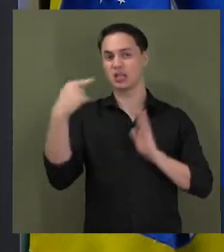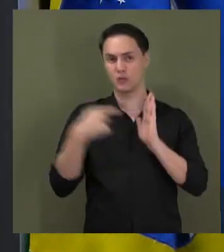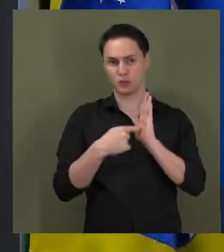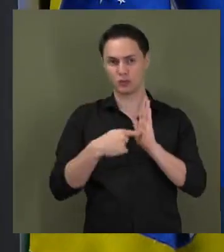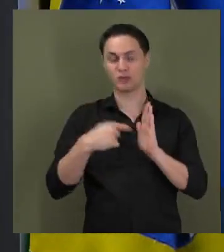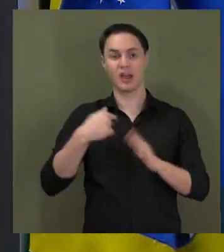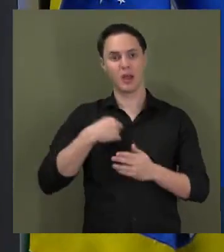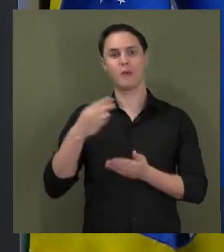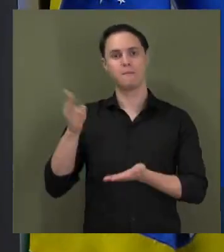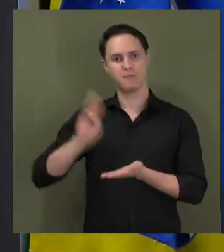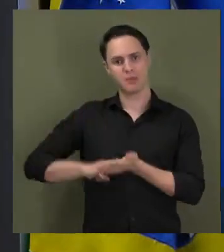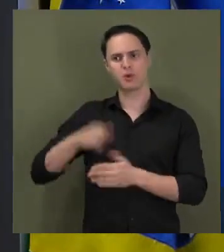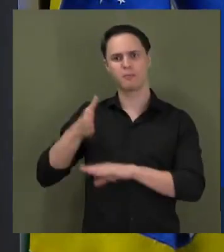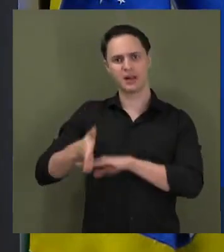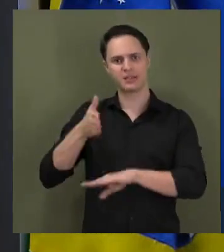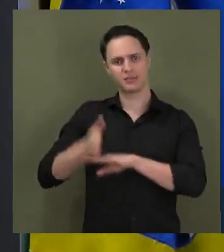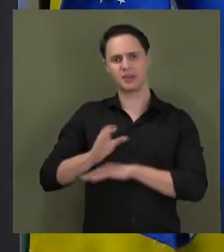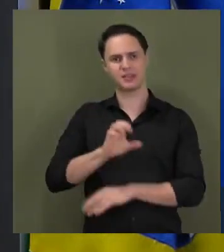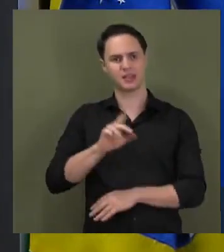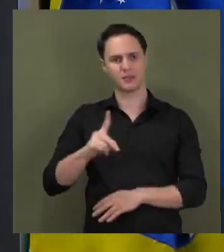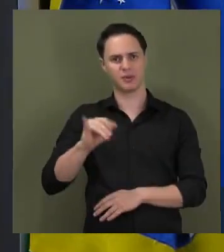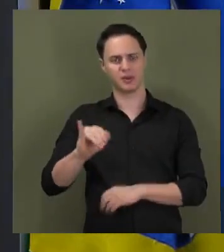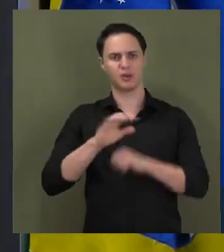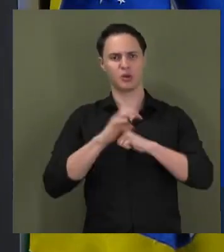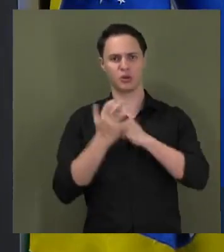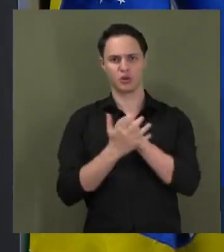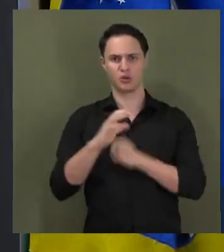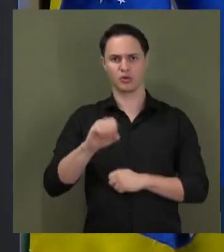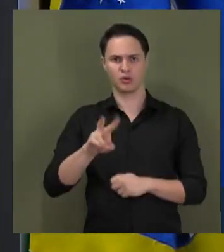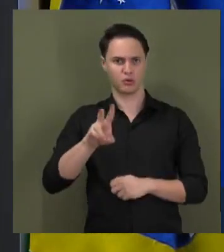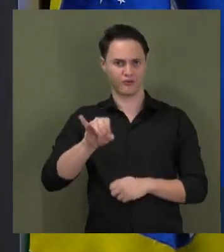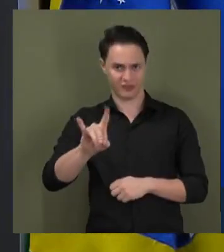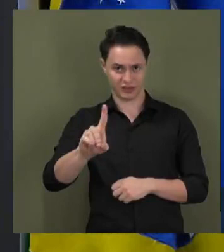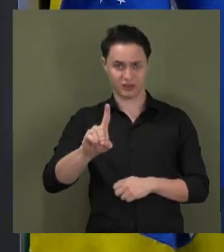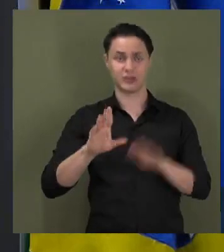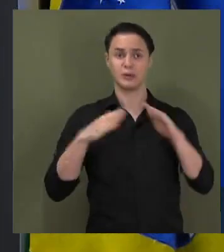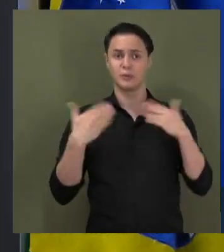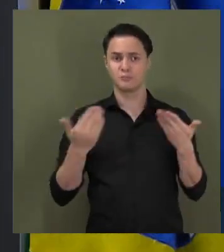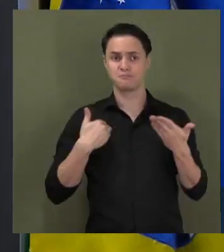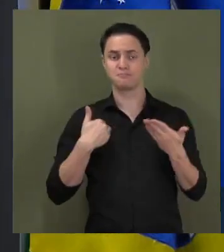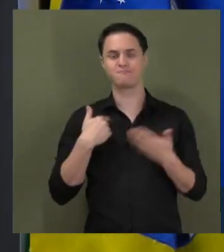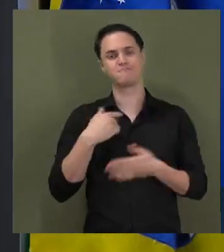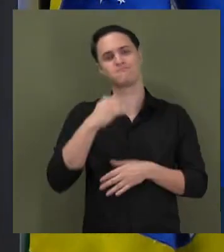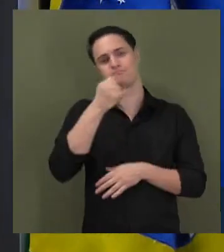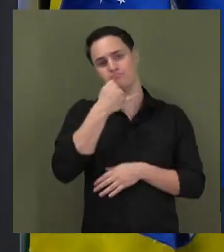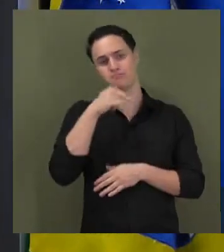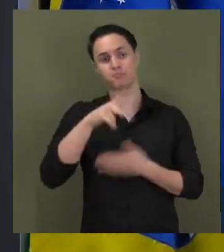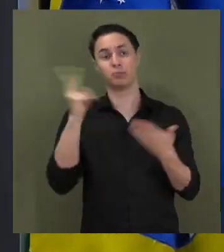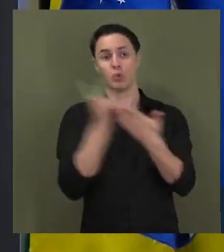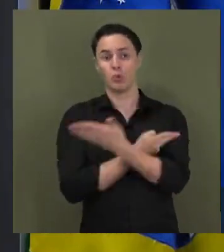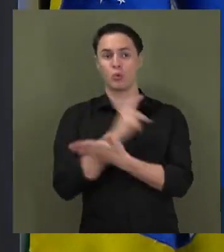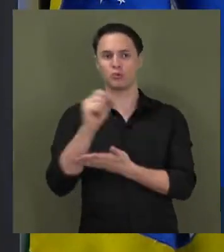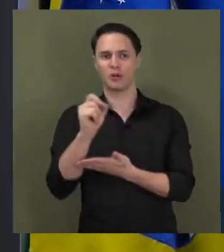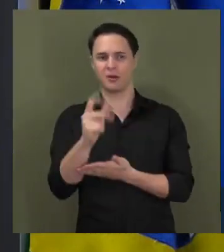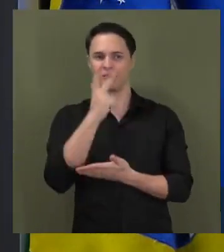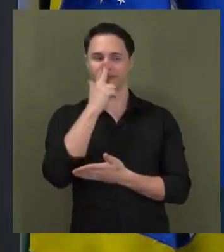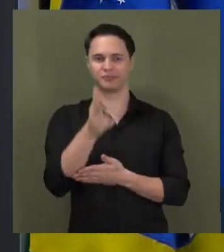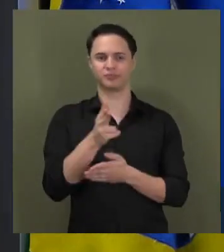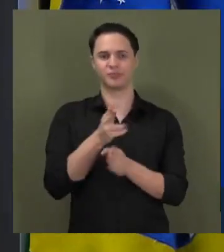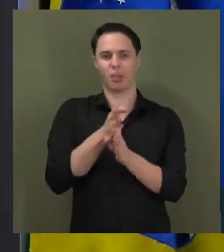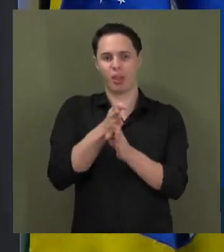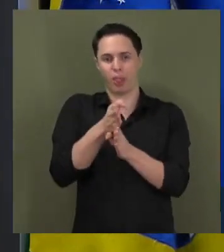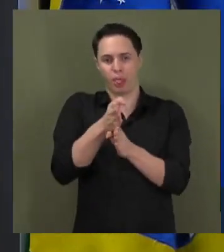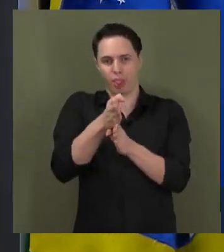nenhuma sessão daquela CPI e nós, infelizmente, tivemos aí o desvio de